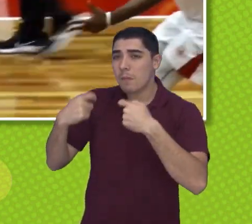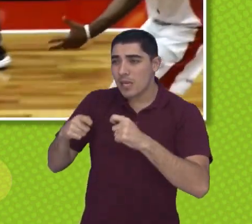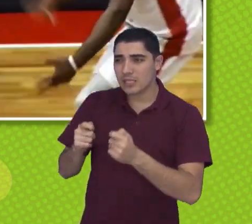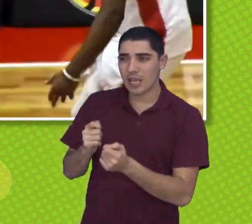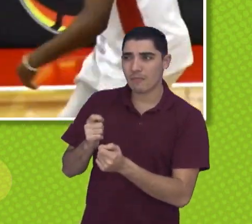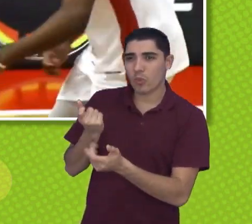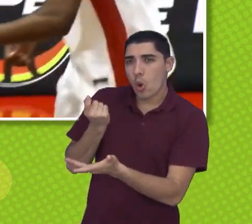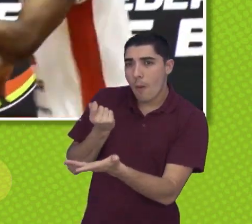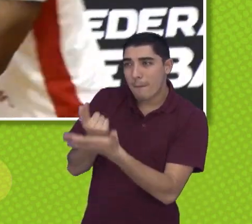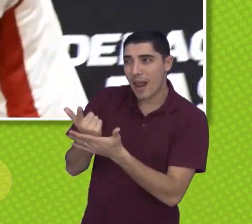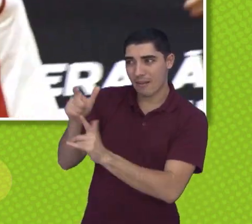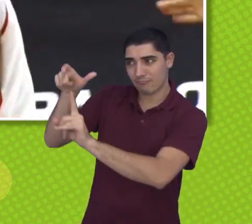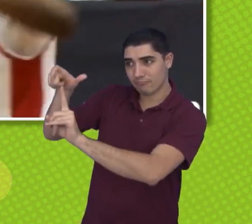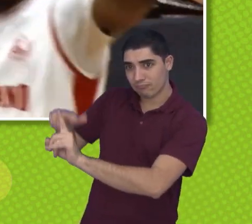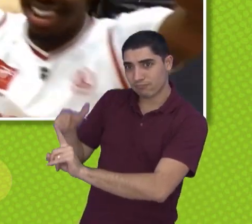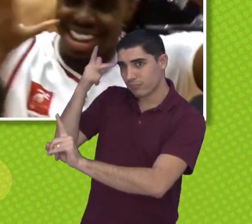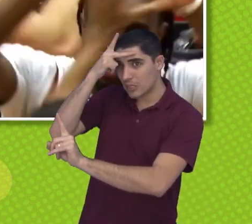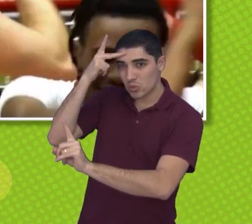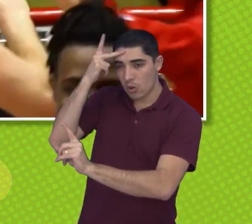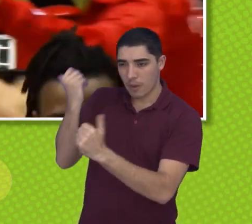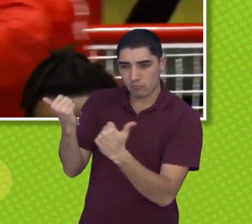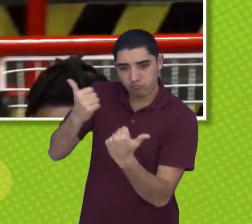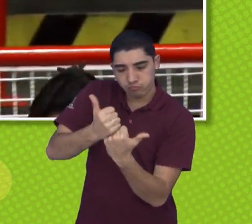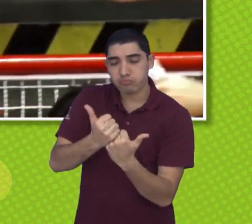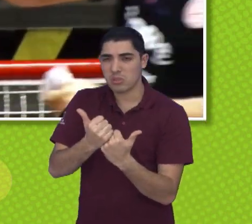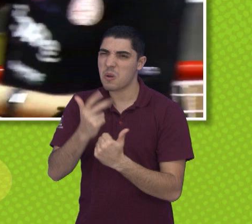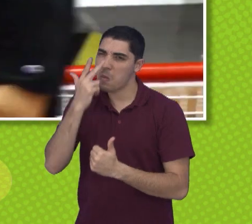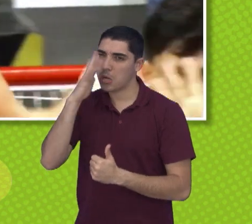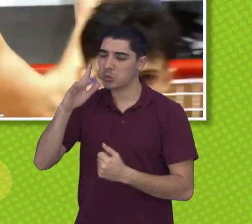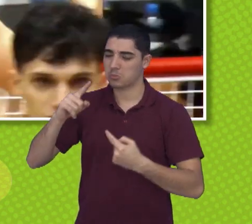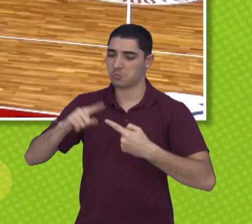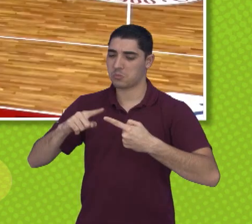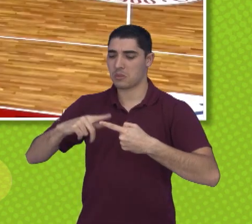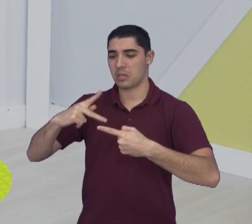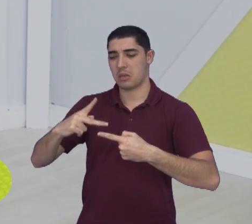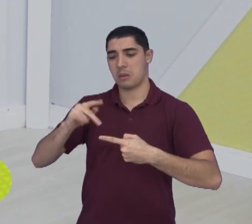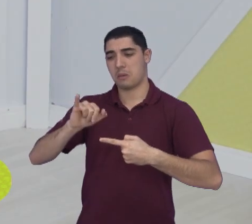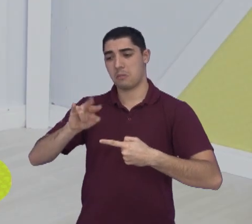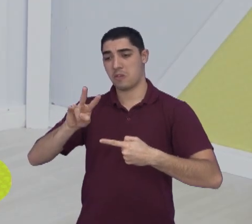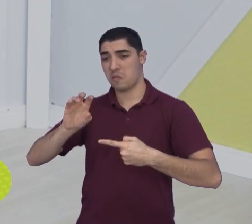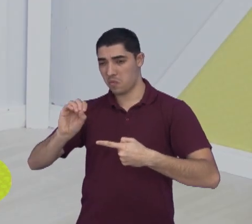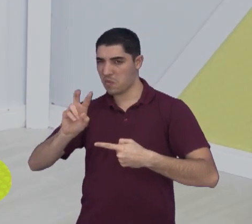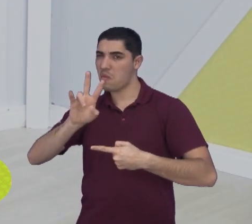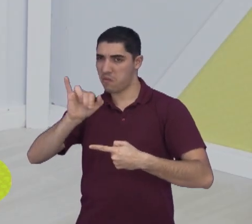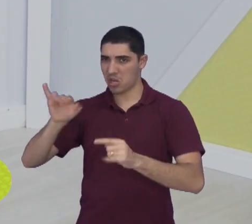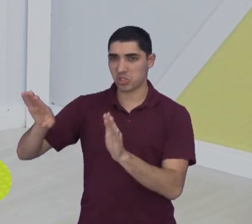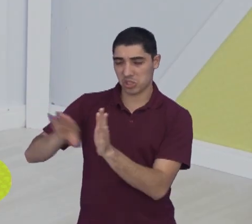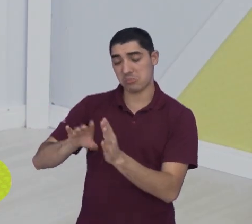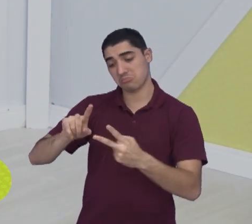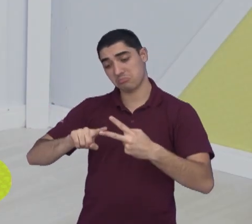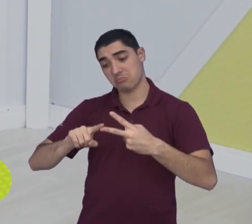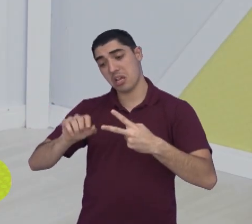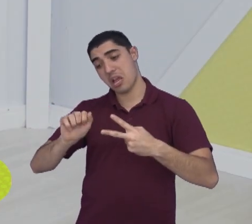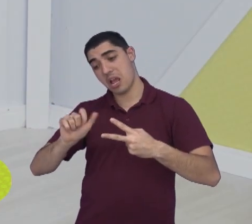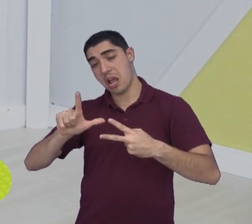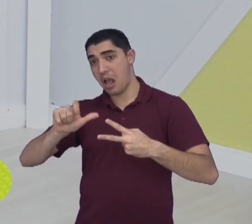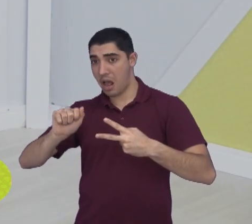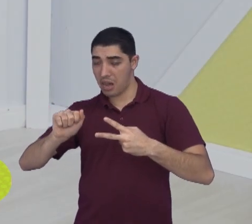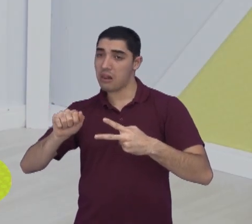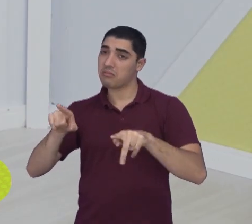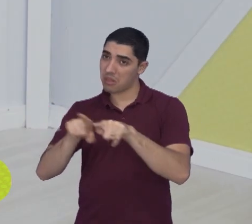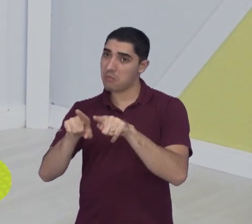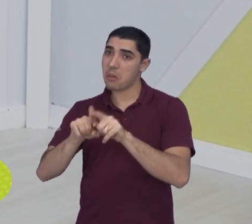está precisando mais de um atleta. Certamente, pelo menos mais um pivô aqui para a equipe do São José será contratado, e talvez um ala pivô também